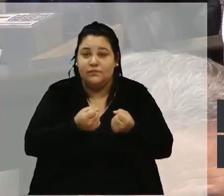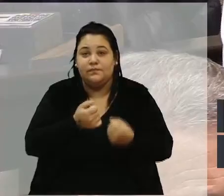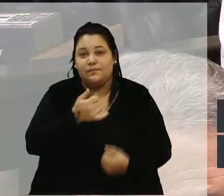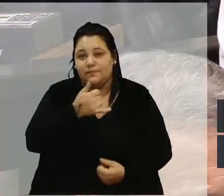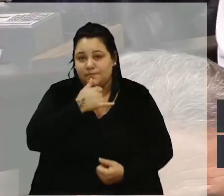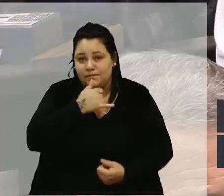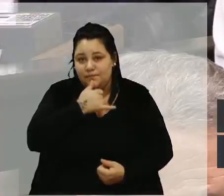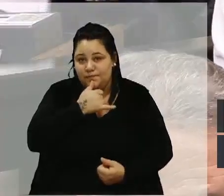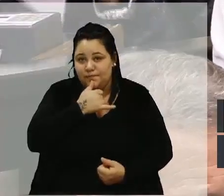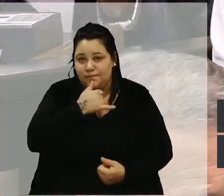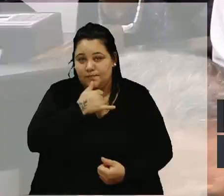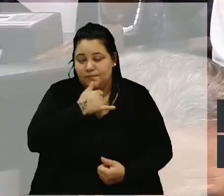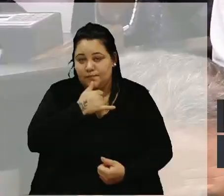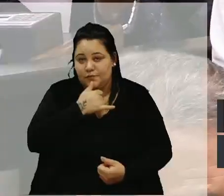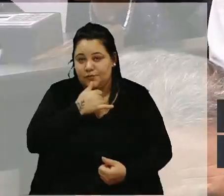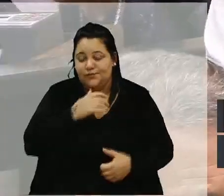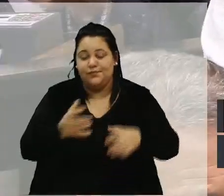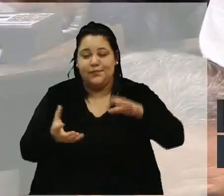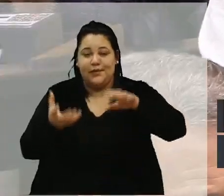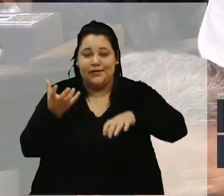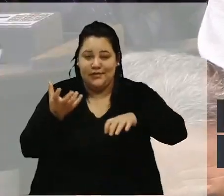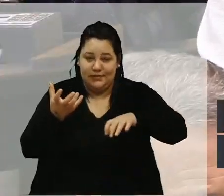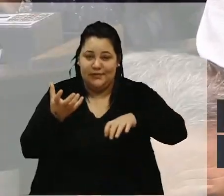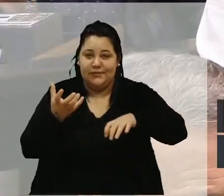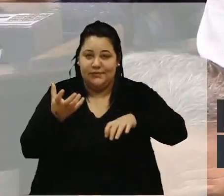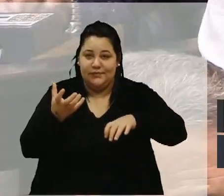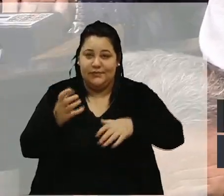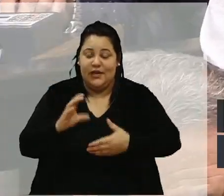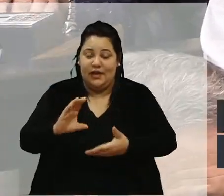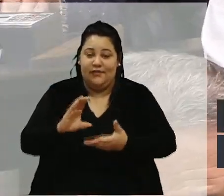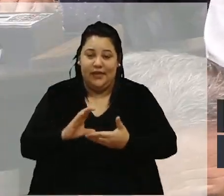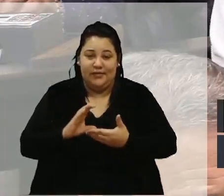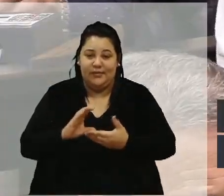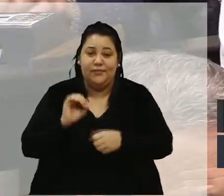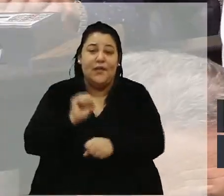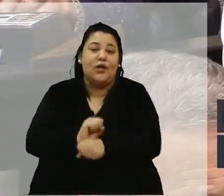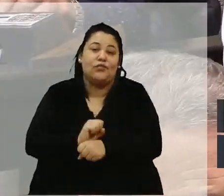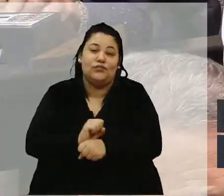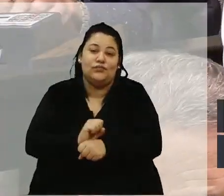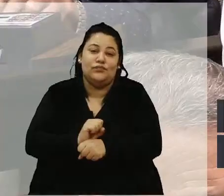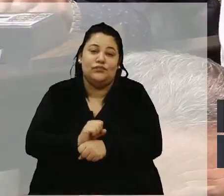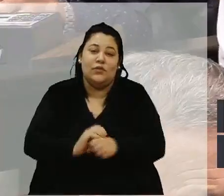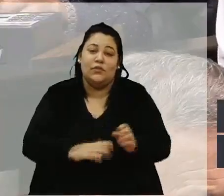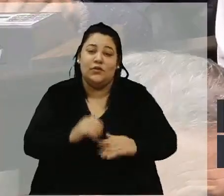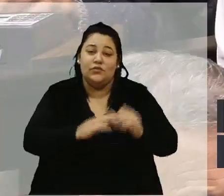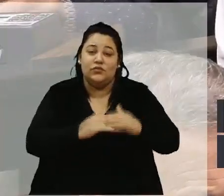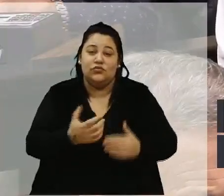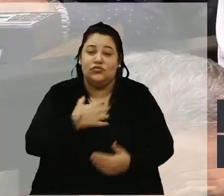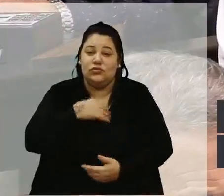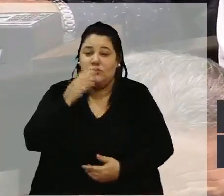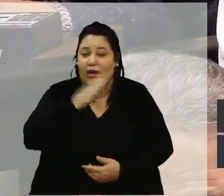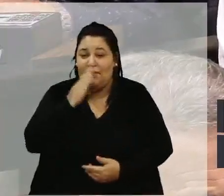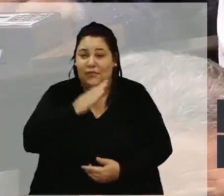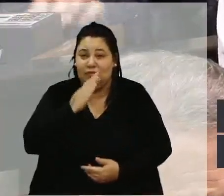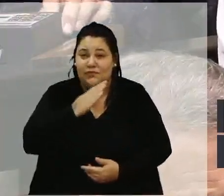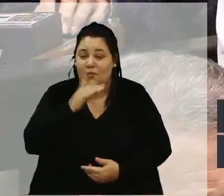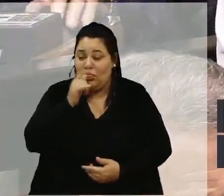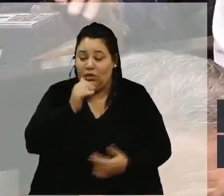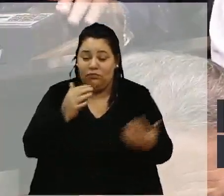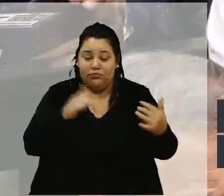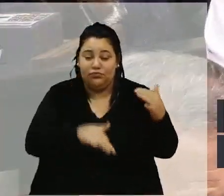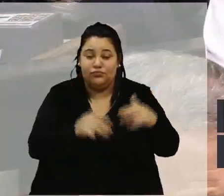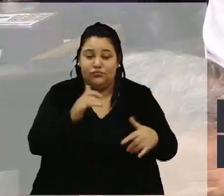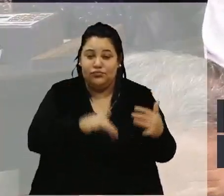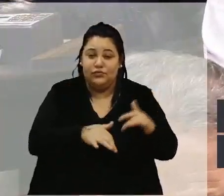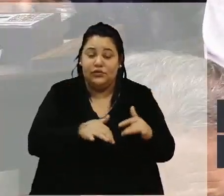Brasília ficou emperrado esse recurso para a construção já de uma forma imediata desses piscinões e